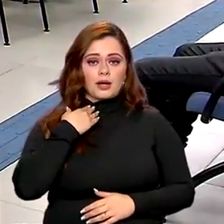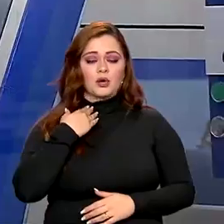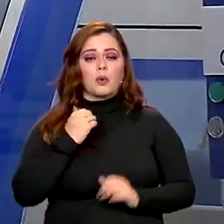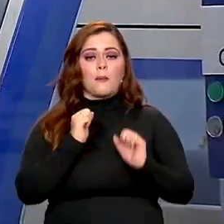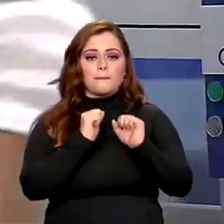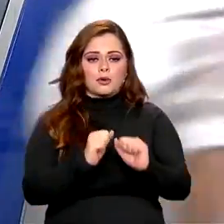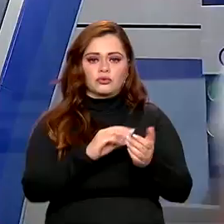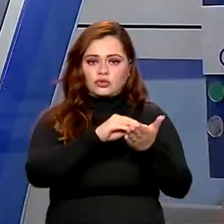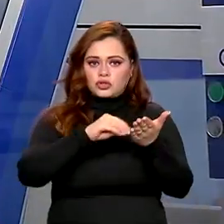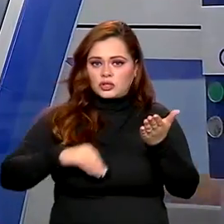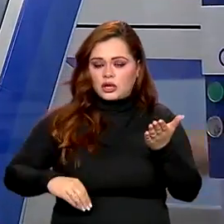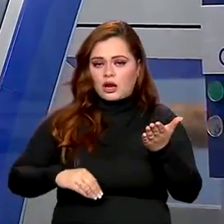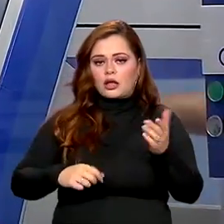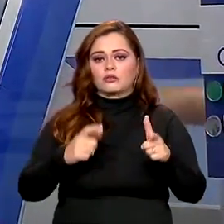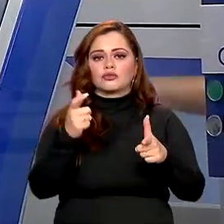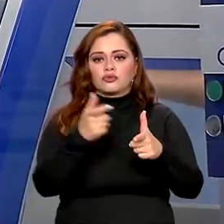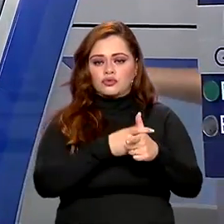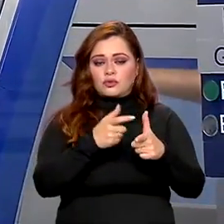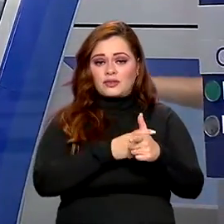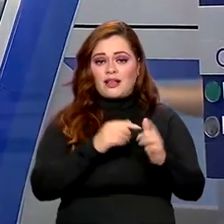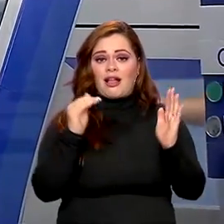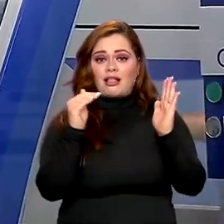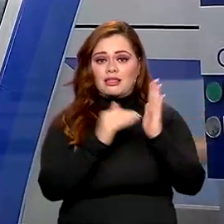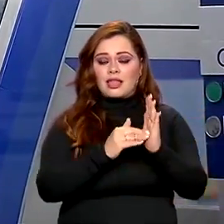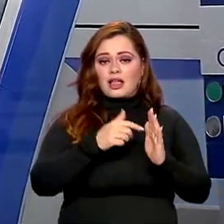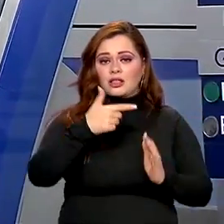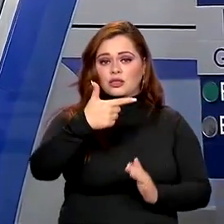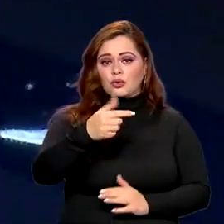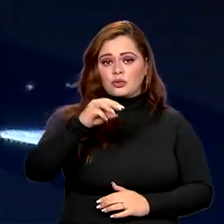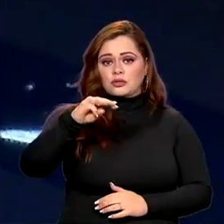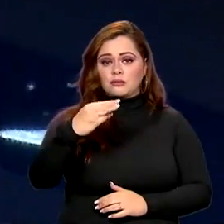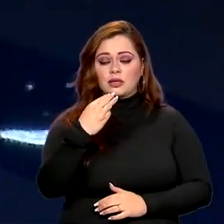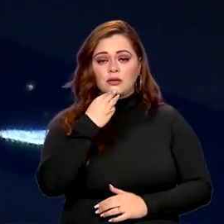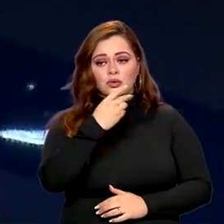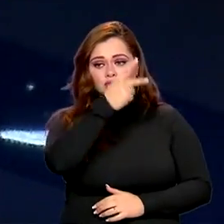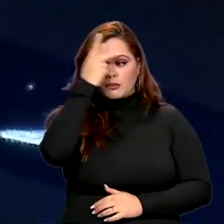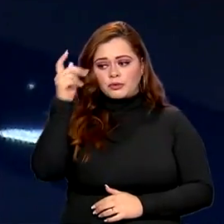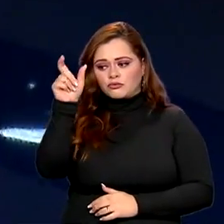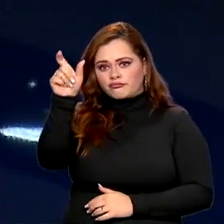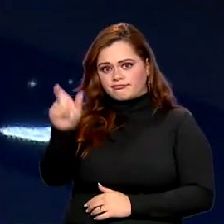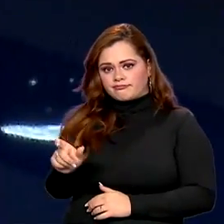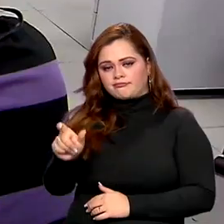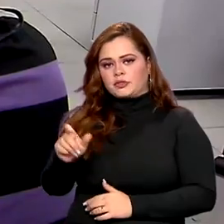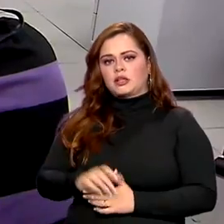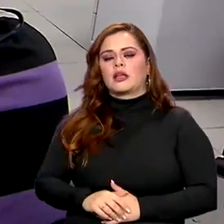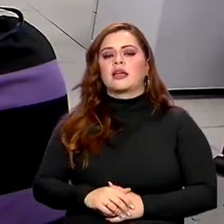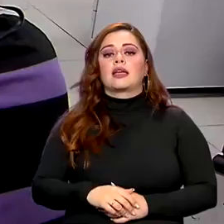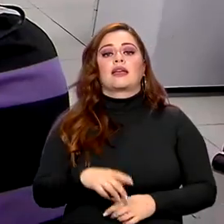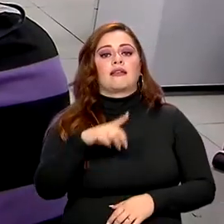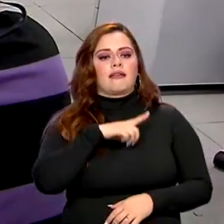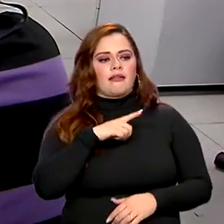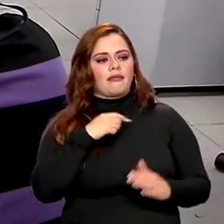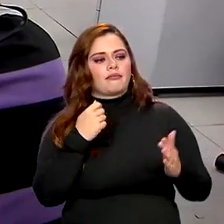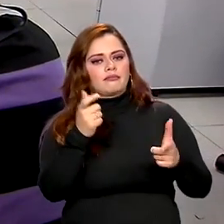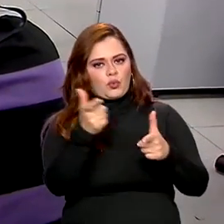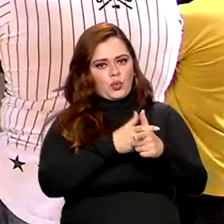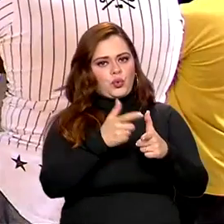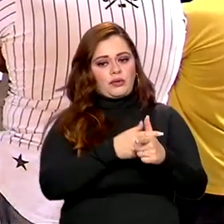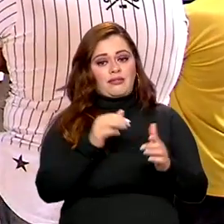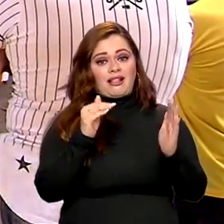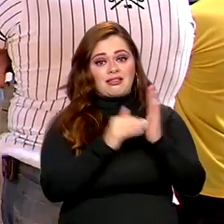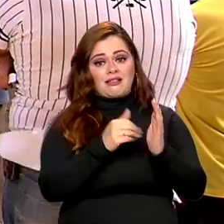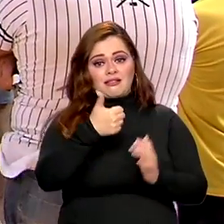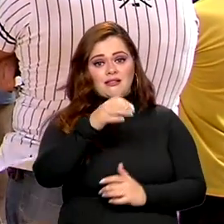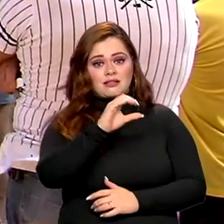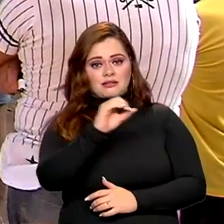dívidas de até 2,5 milhões de consumidores negativados, que devem até R$,00. Isso